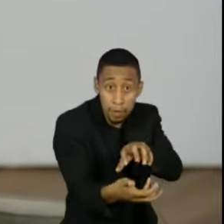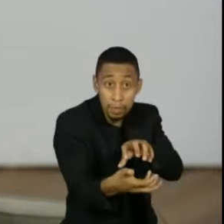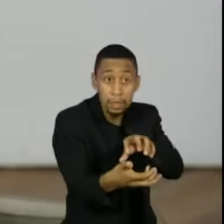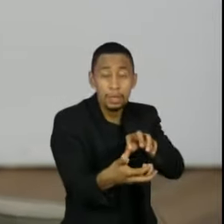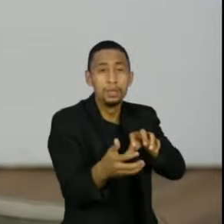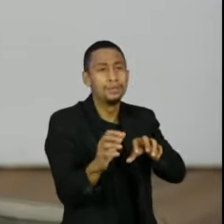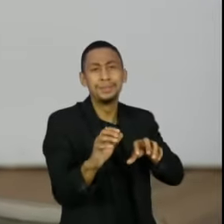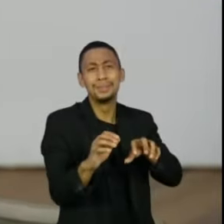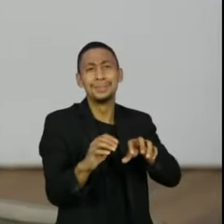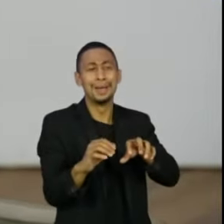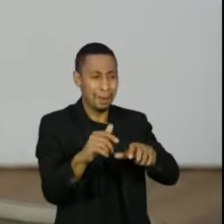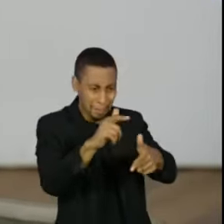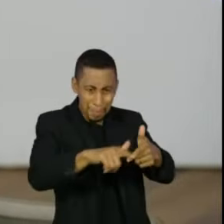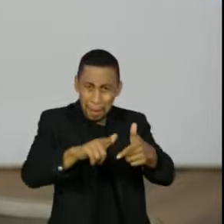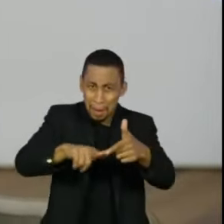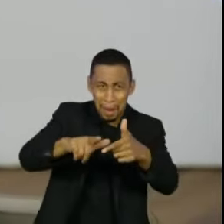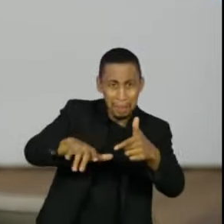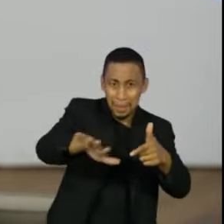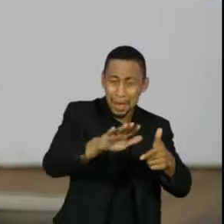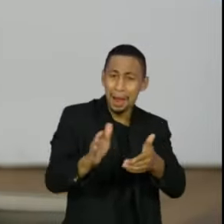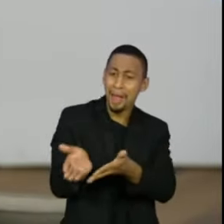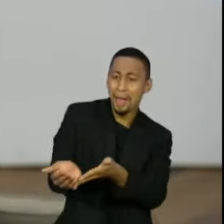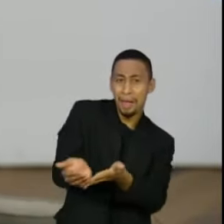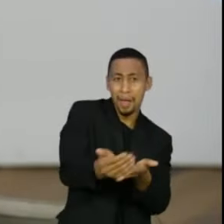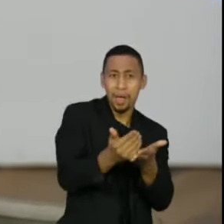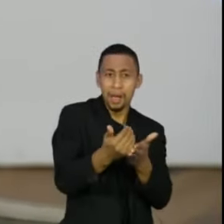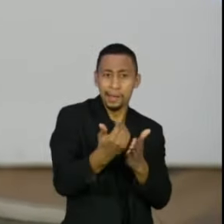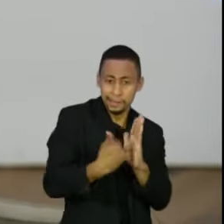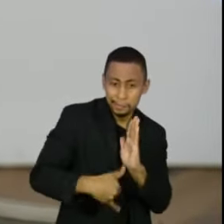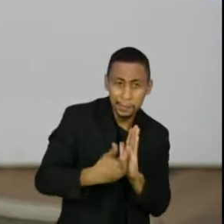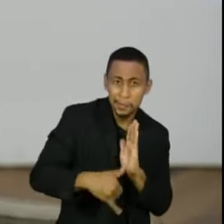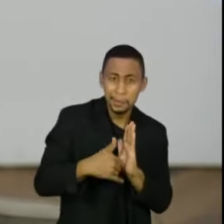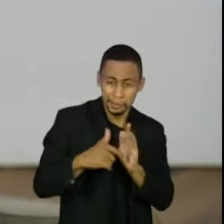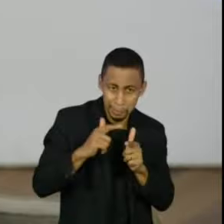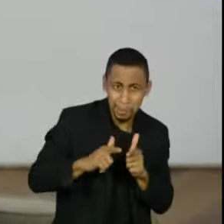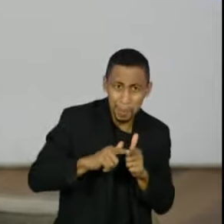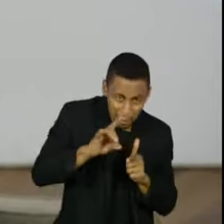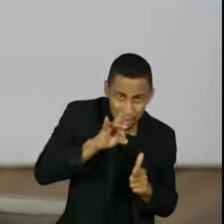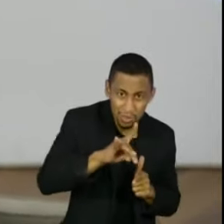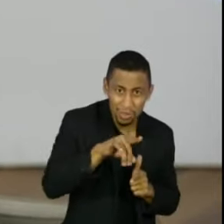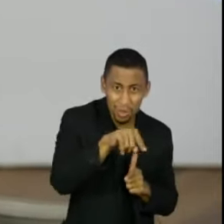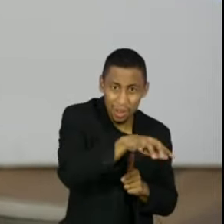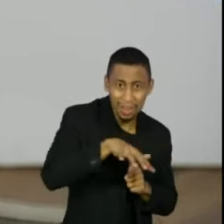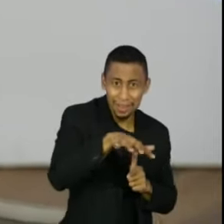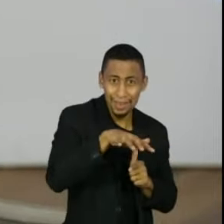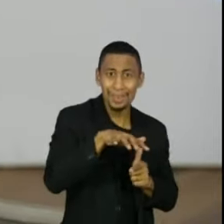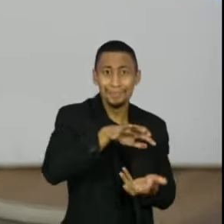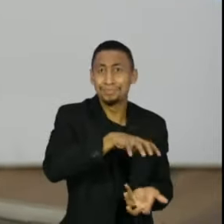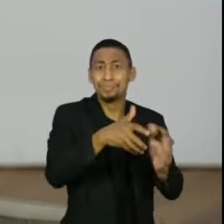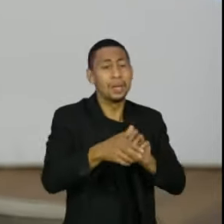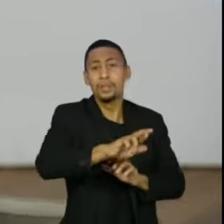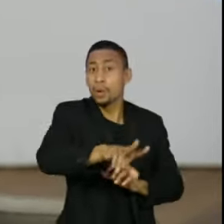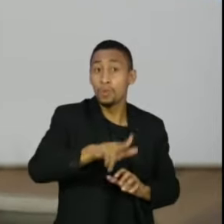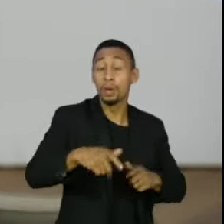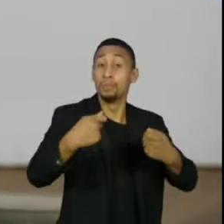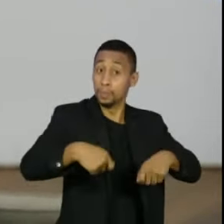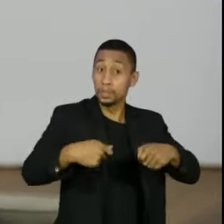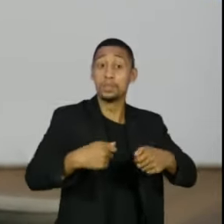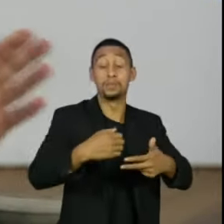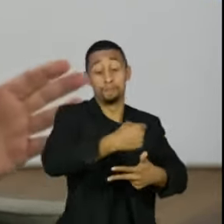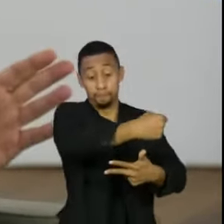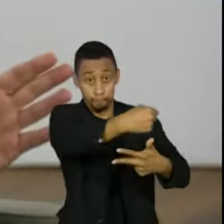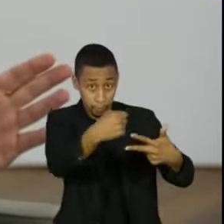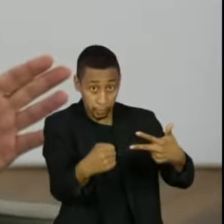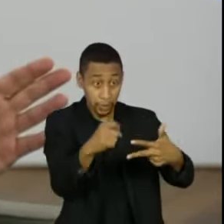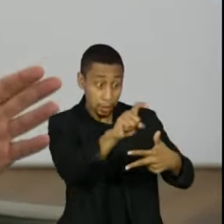solução para os males dos problemas de arrecadação e tributários que nós temos. É preciso haver também o comprometimento do Poder Executivo e do Poder Judiciário. De nada